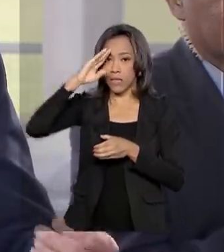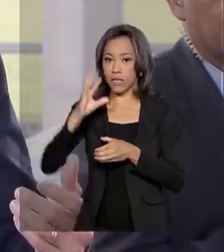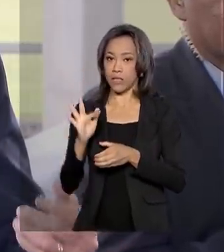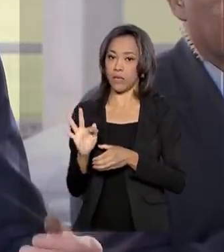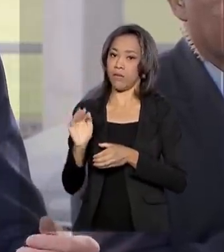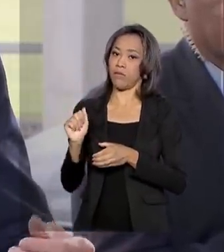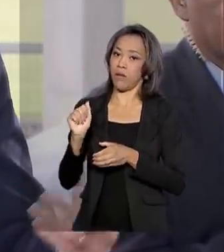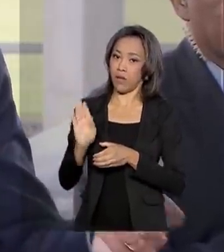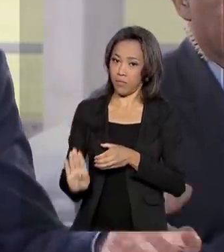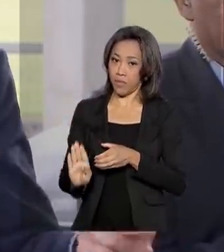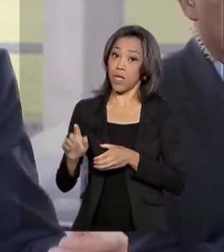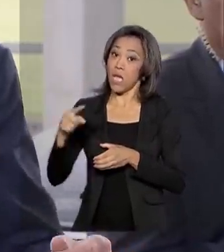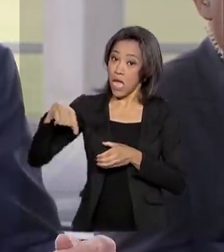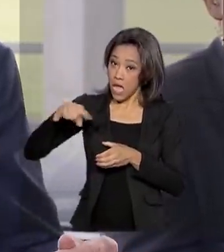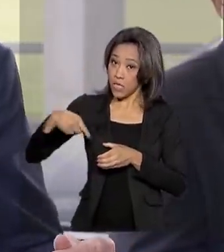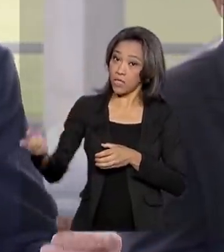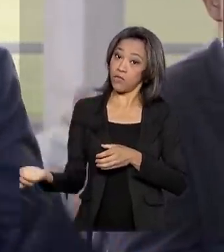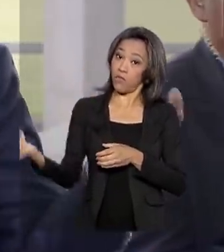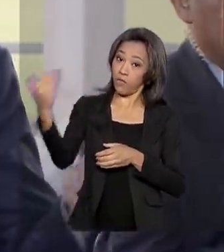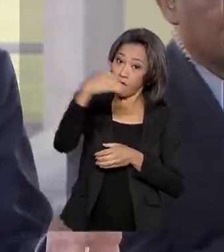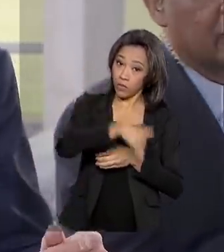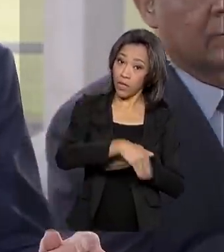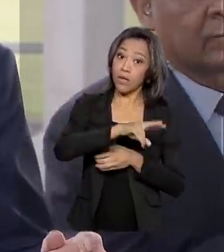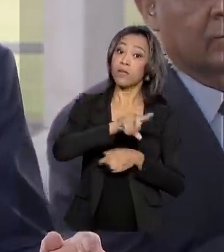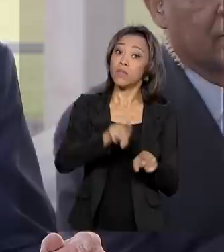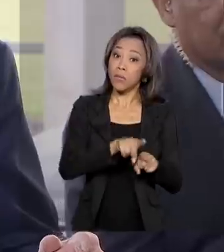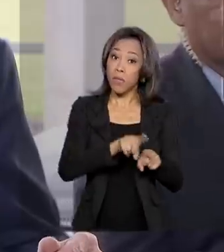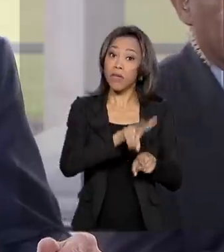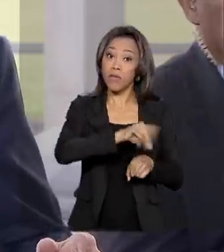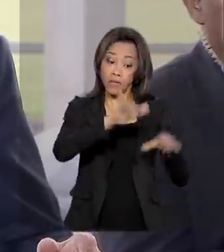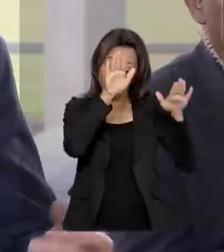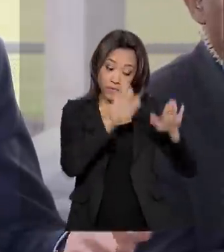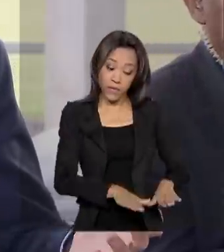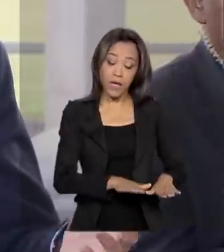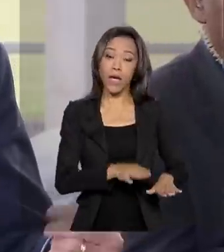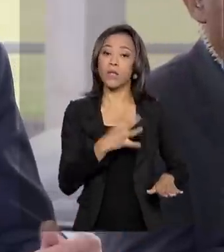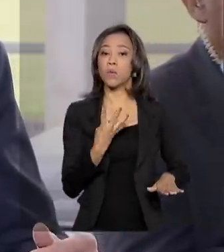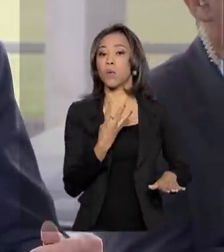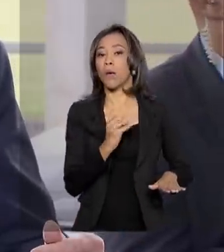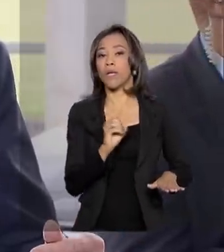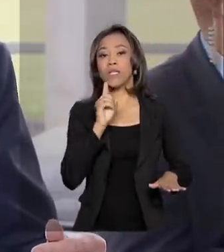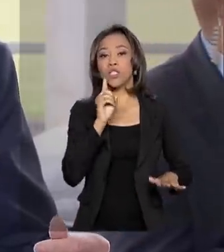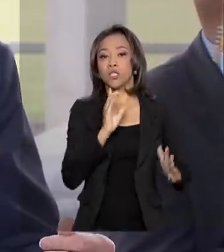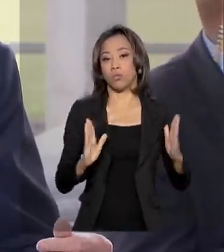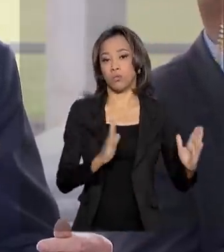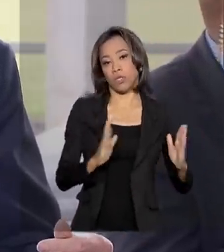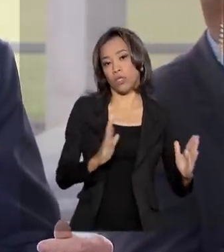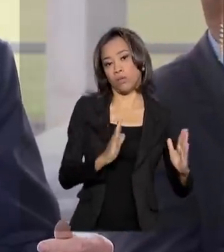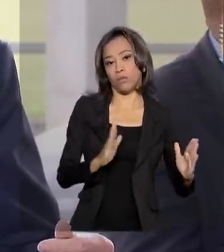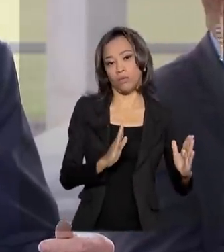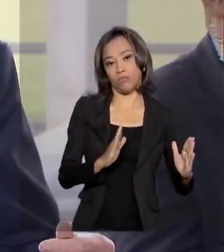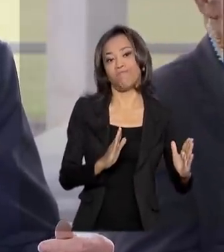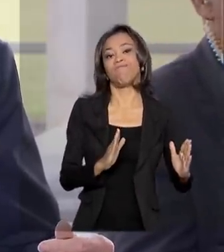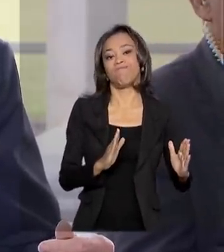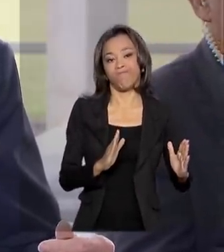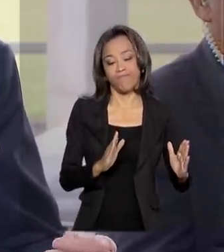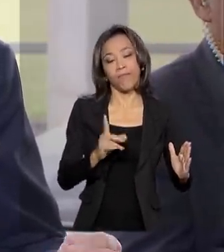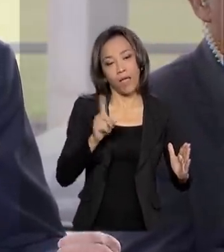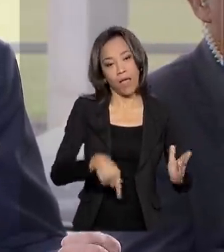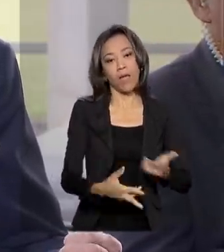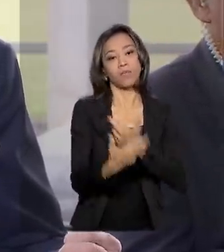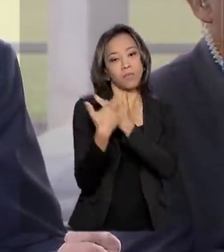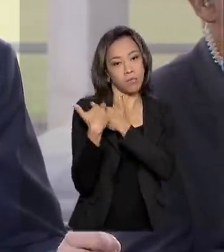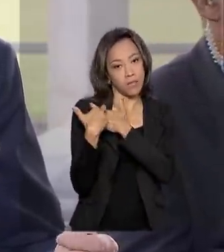quando voltar também vão passar o carnaval em quarentena. Então é responsabilidade, acima de tudo,